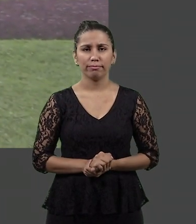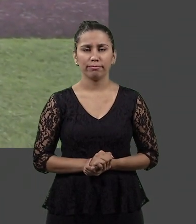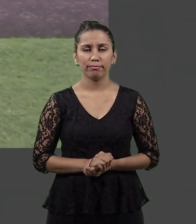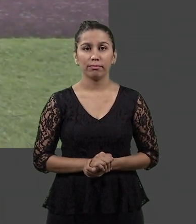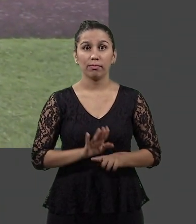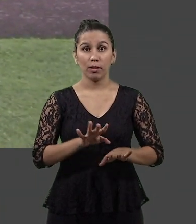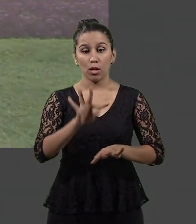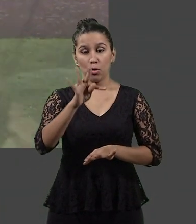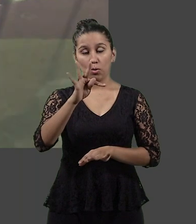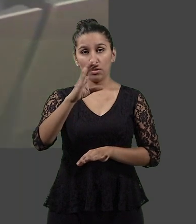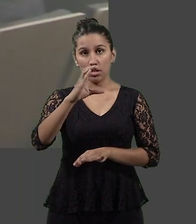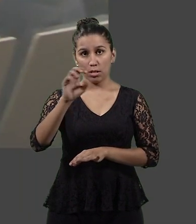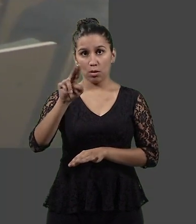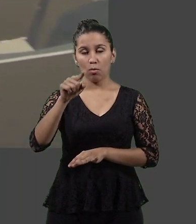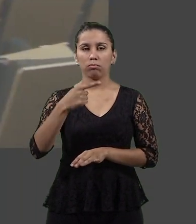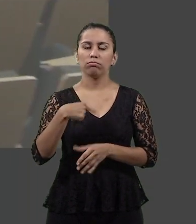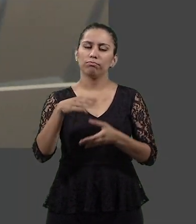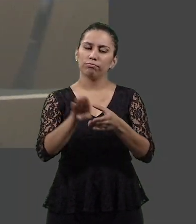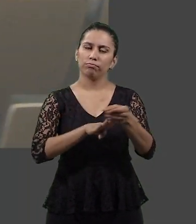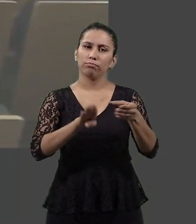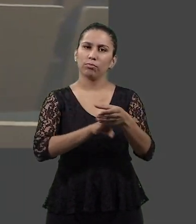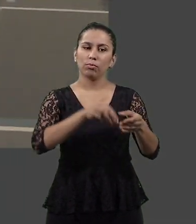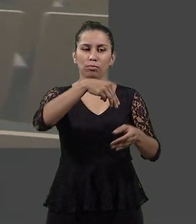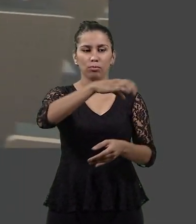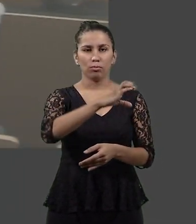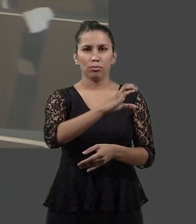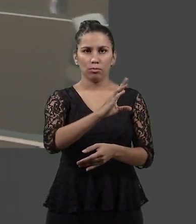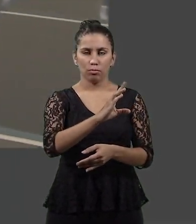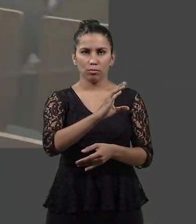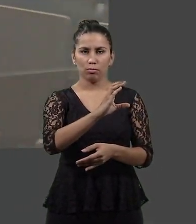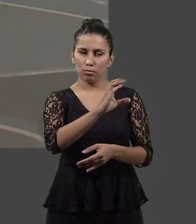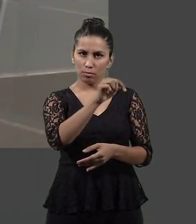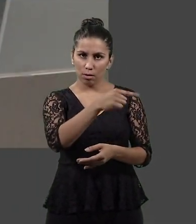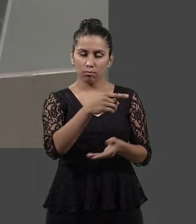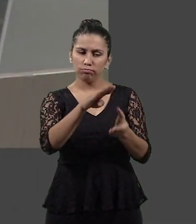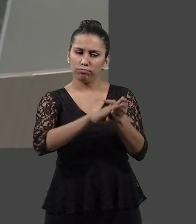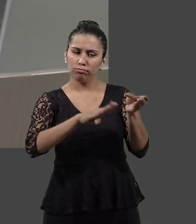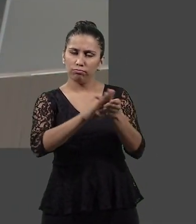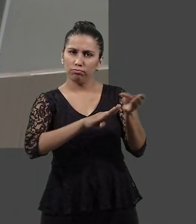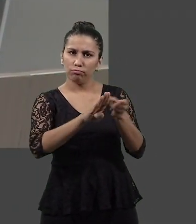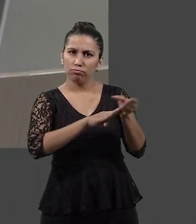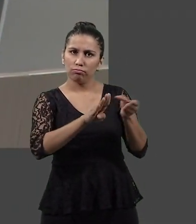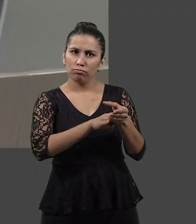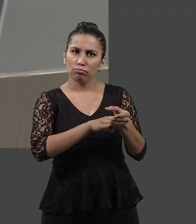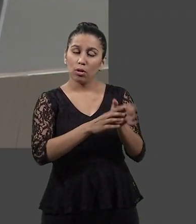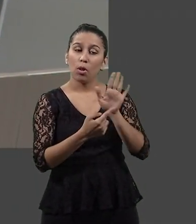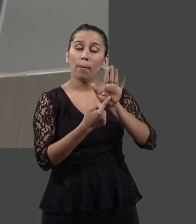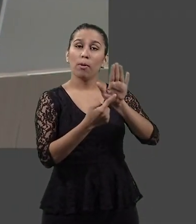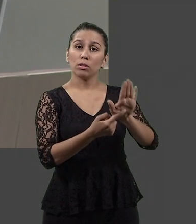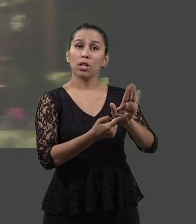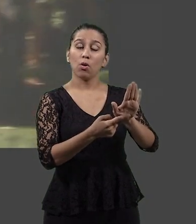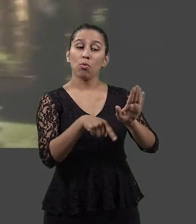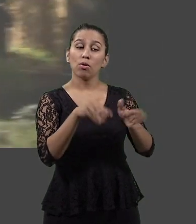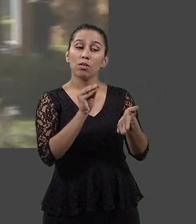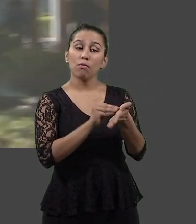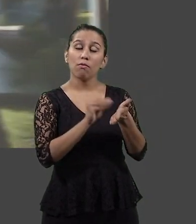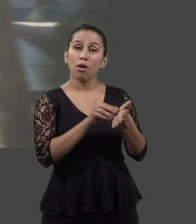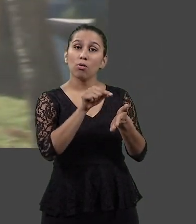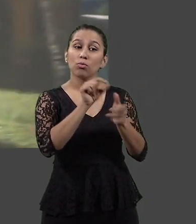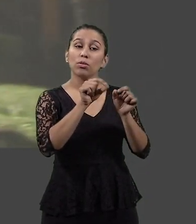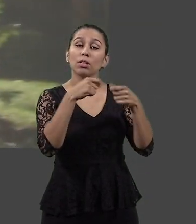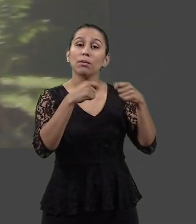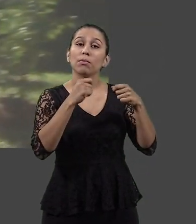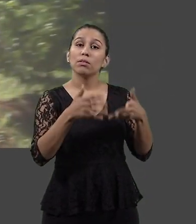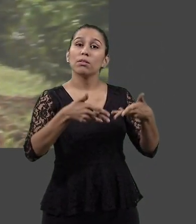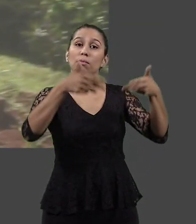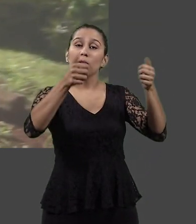fez recomendações ao Ministério da Educação para corrigir os problemas encontrados e aprimorar o ensino médio brasileiro. Mas o trabalho